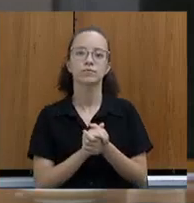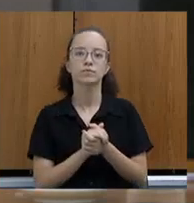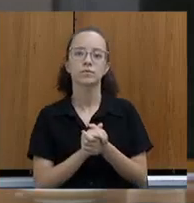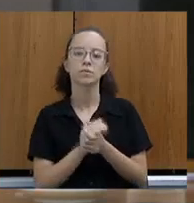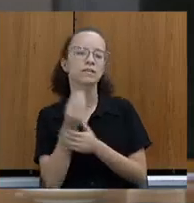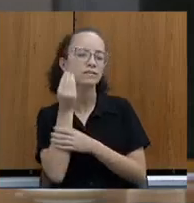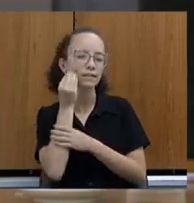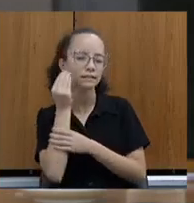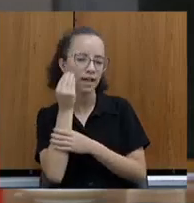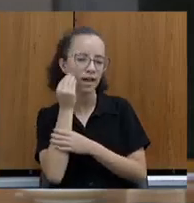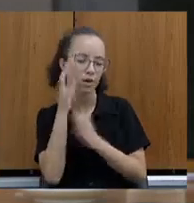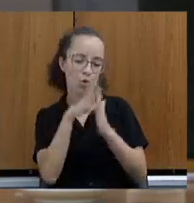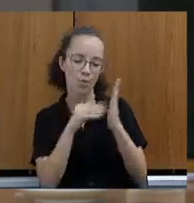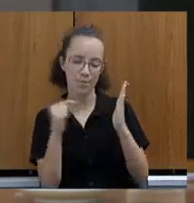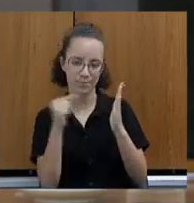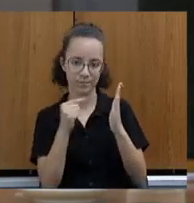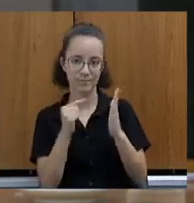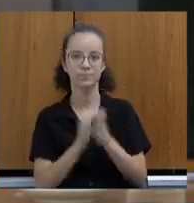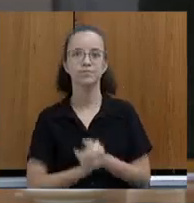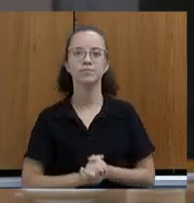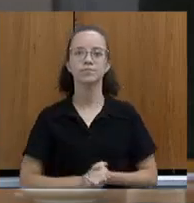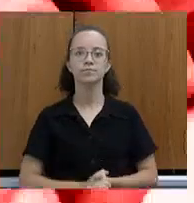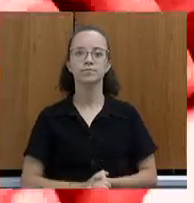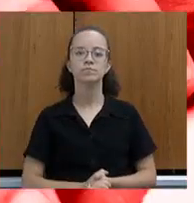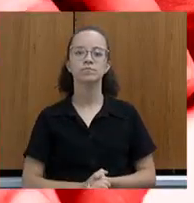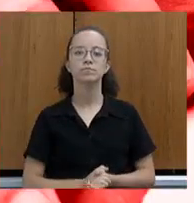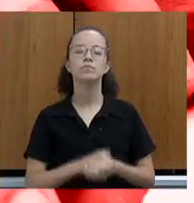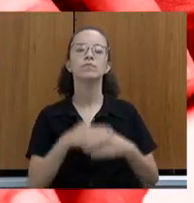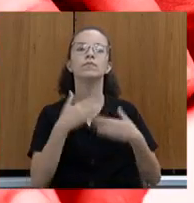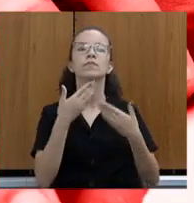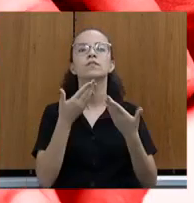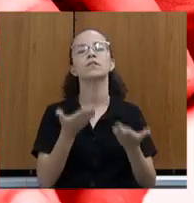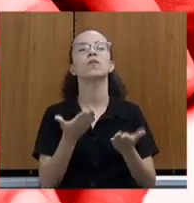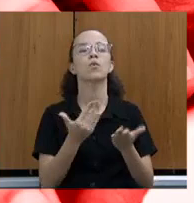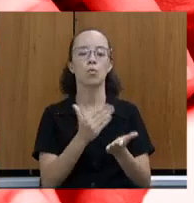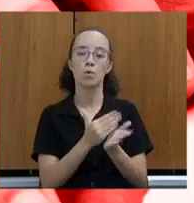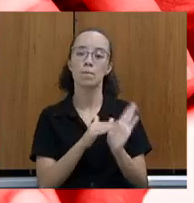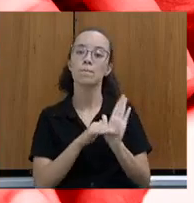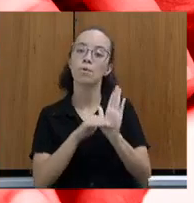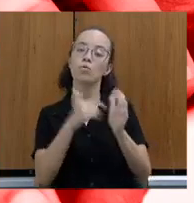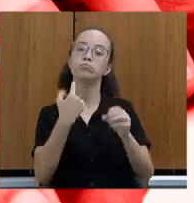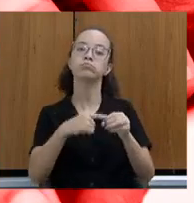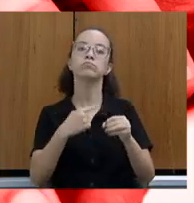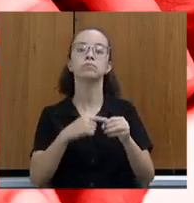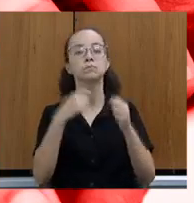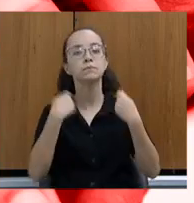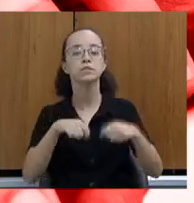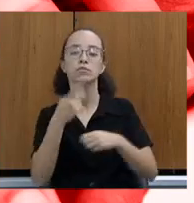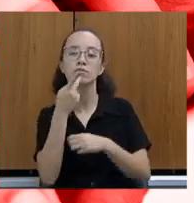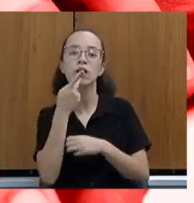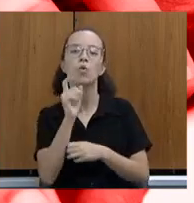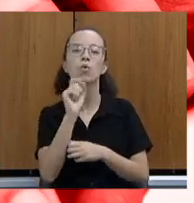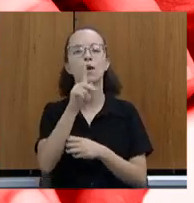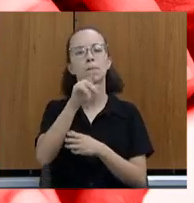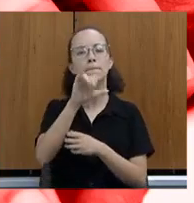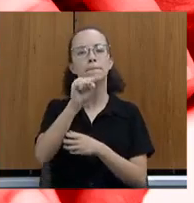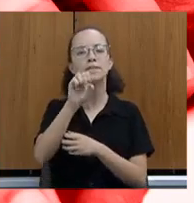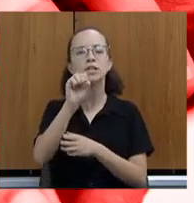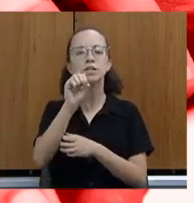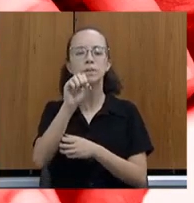testar esse novo modelo. Por favor. Como apoio do município, eu não podia deixar de falar do Piso Mineiro, que é toda a nossa